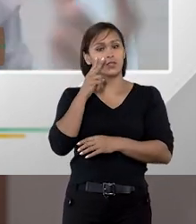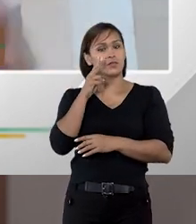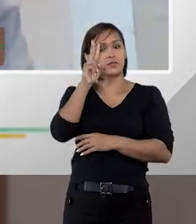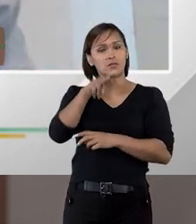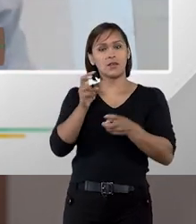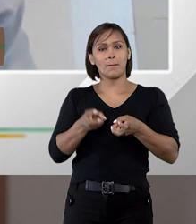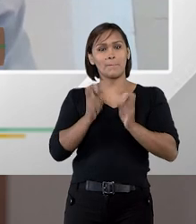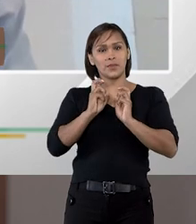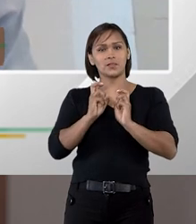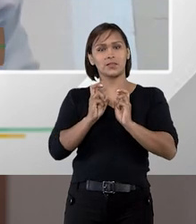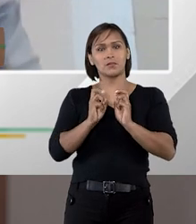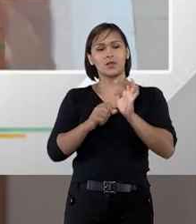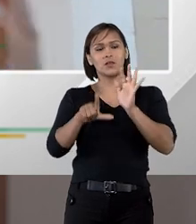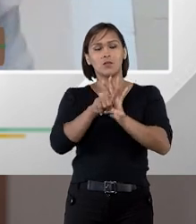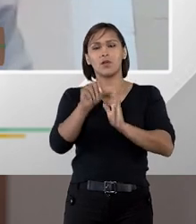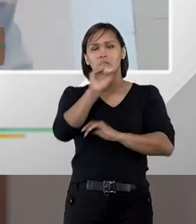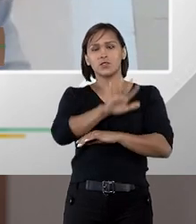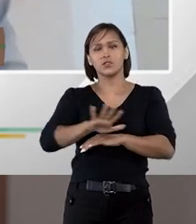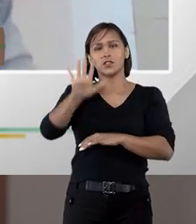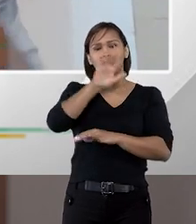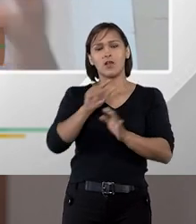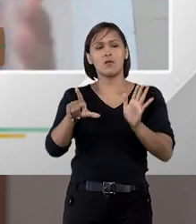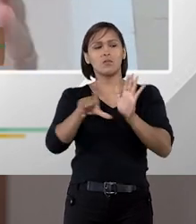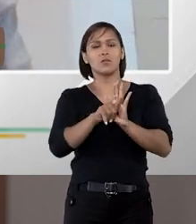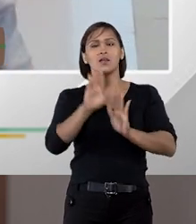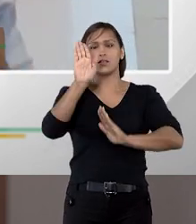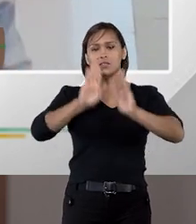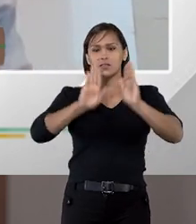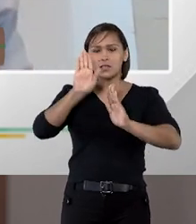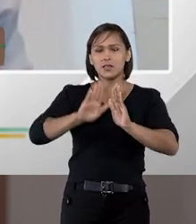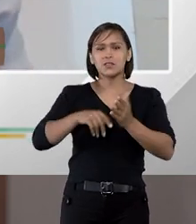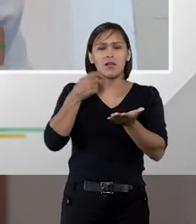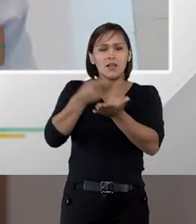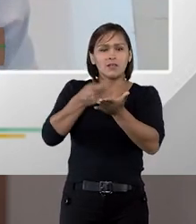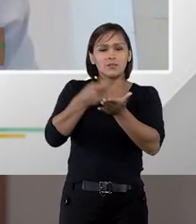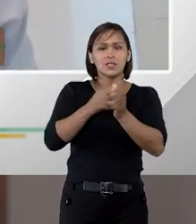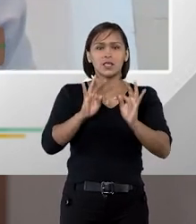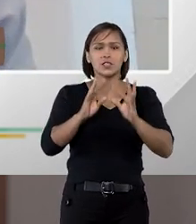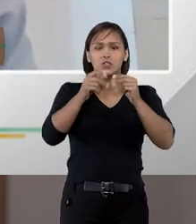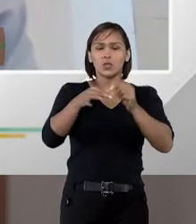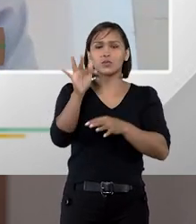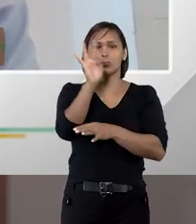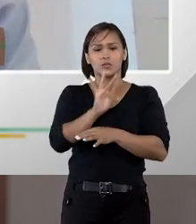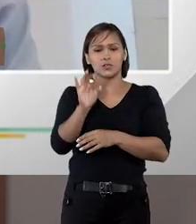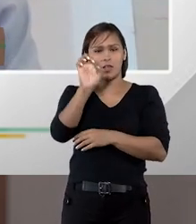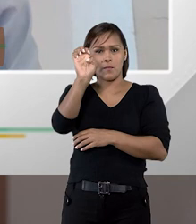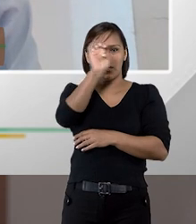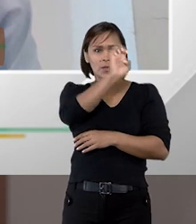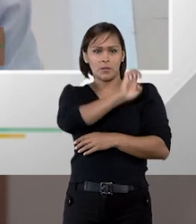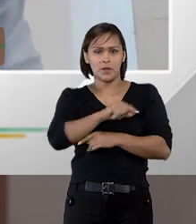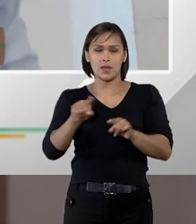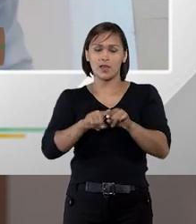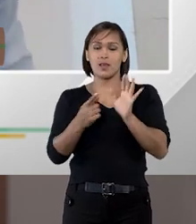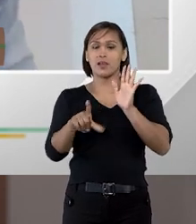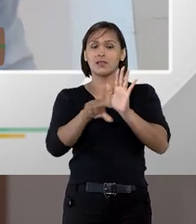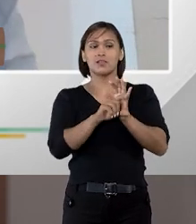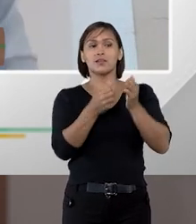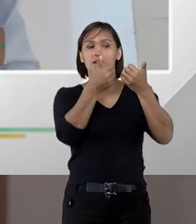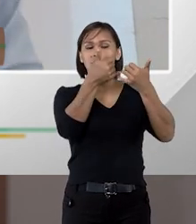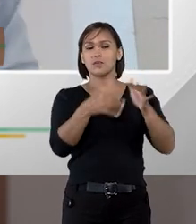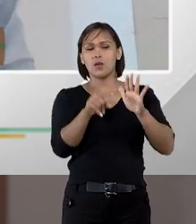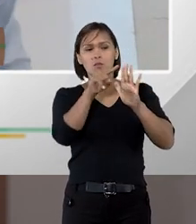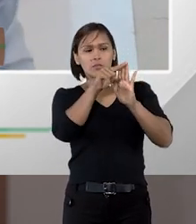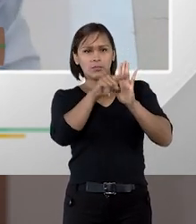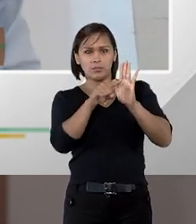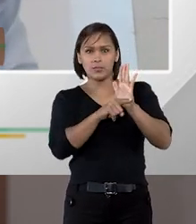se você enxergar isso no âmbito de uma lei geral uma lei de licitação que se aplica a todos os índices federativos a lei traz